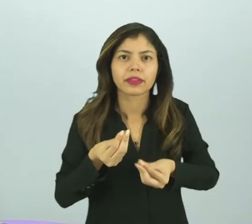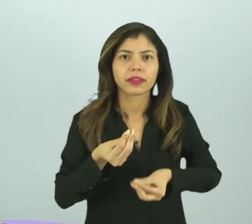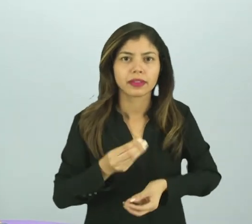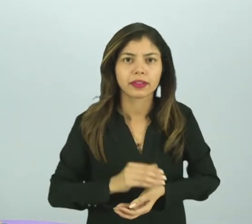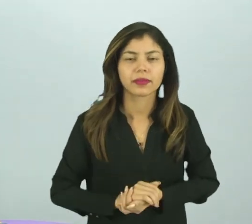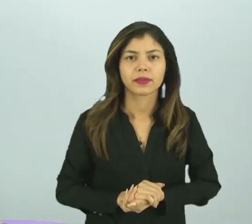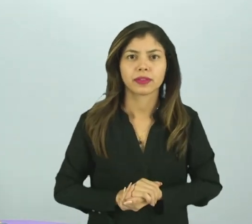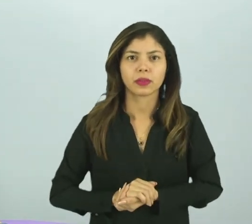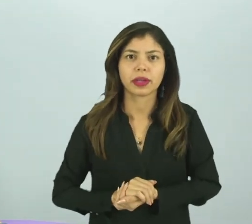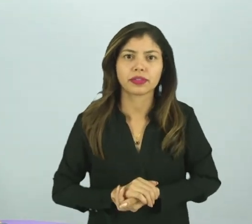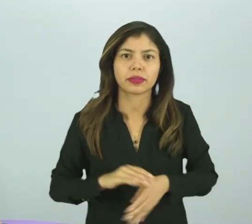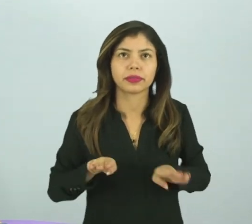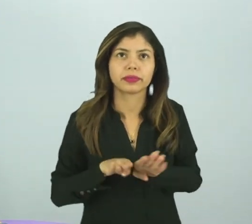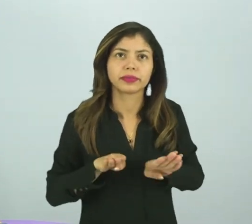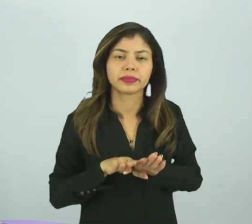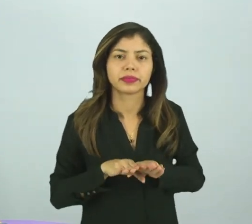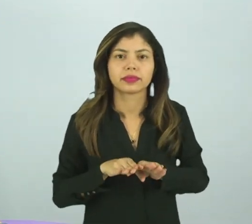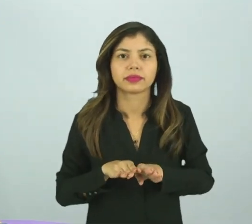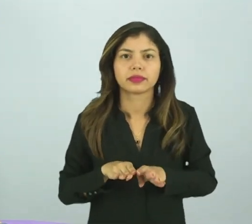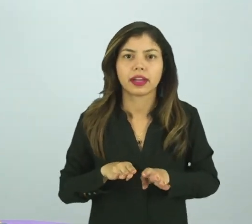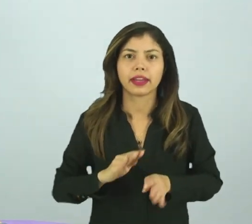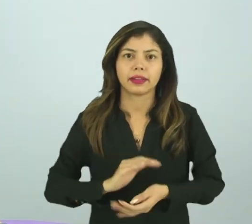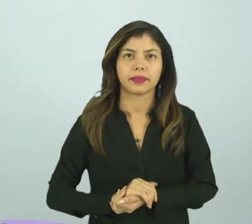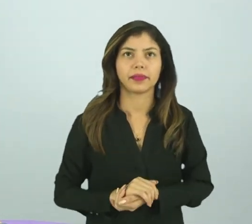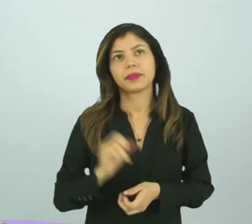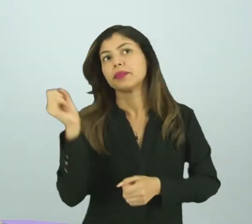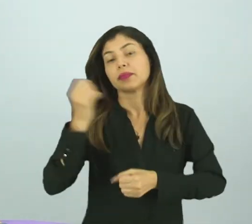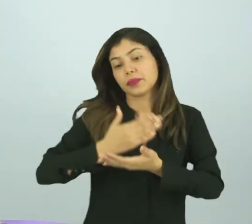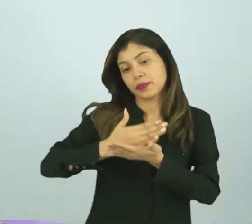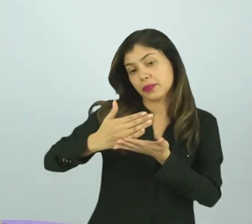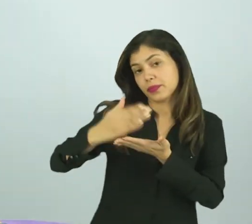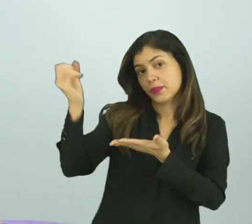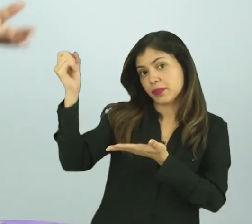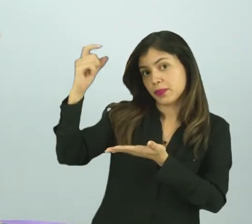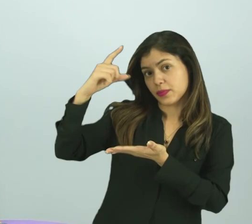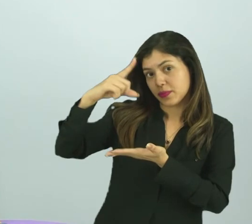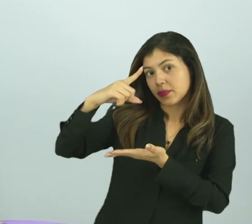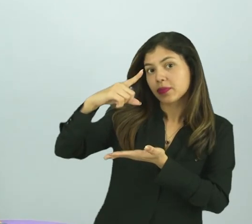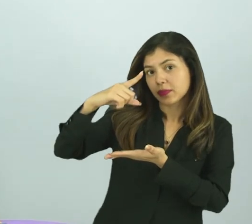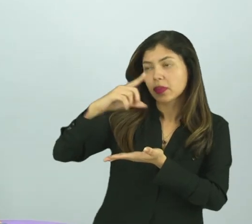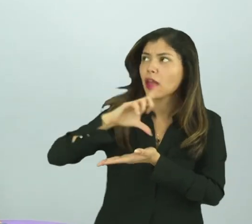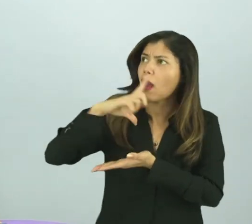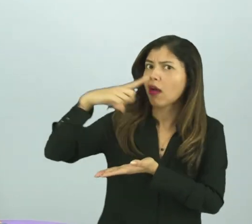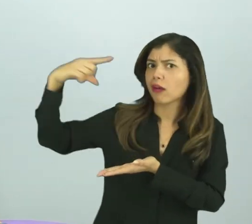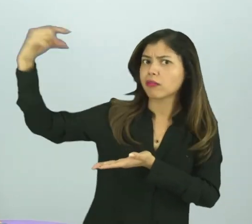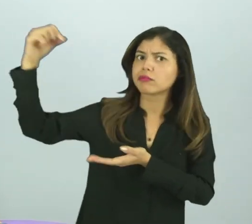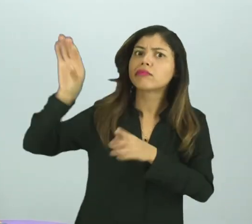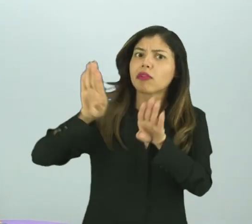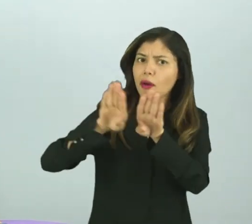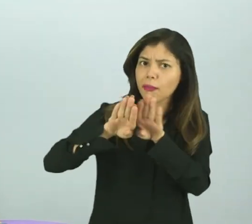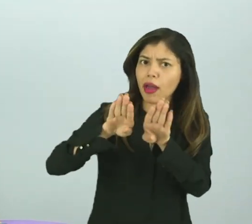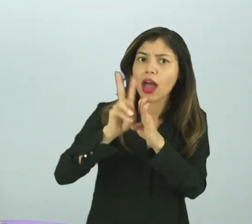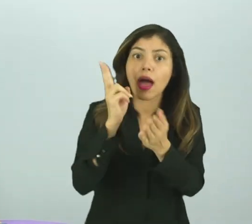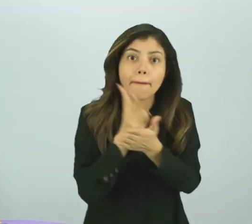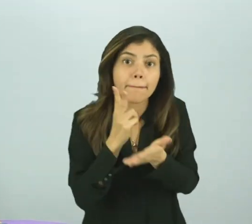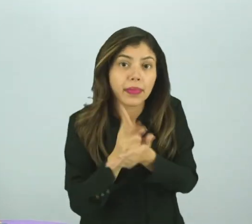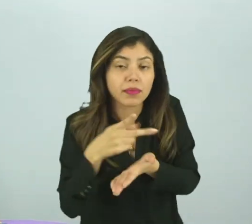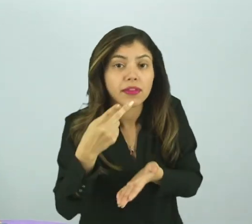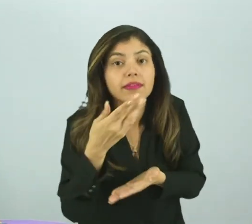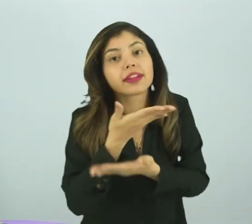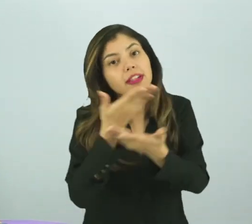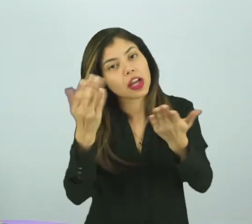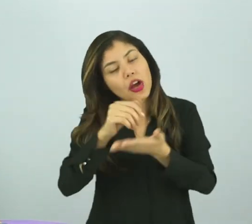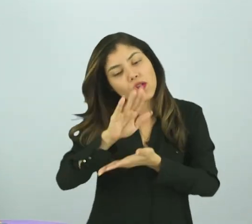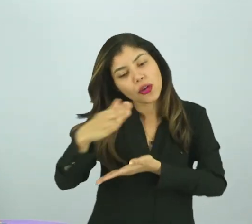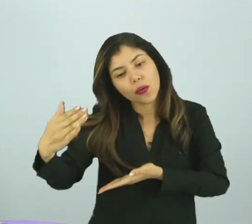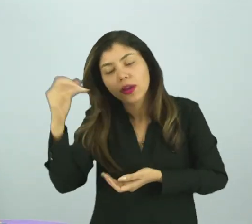todo o dia com o início do sol e com a ida do sol. Então, a Luna mesmo fala que